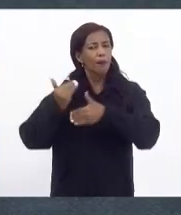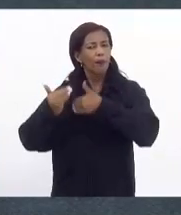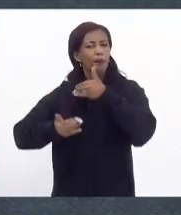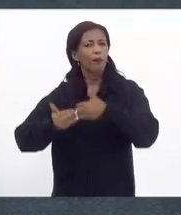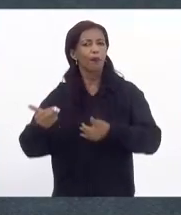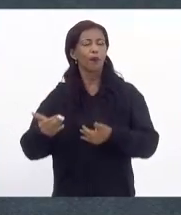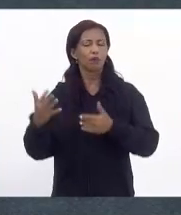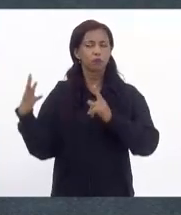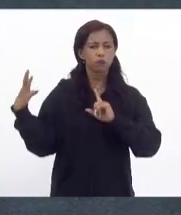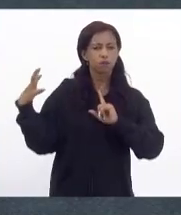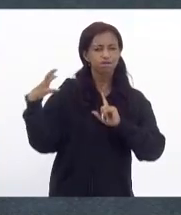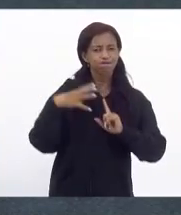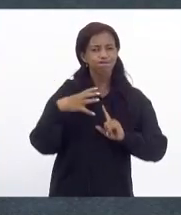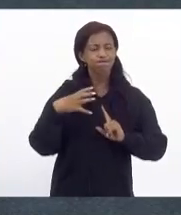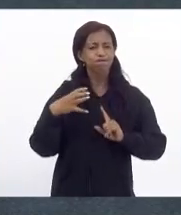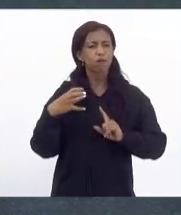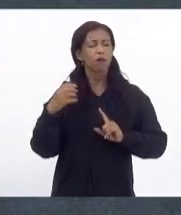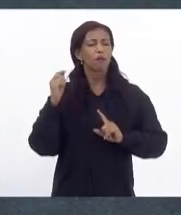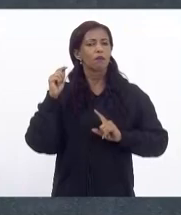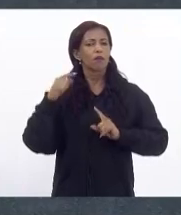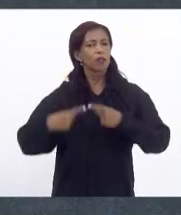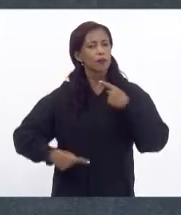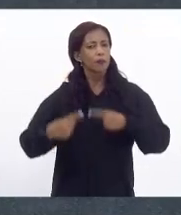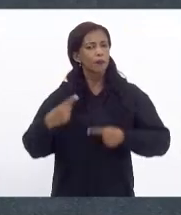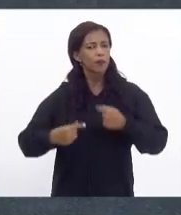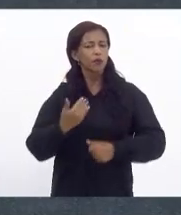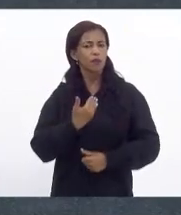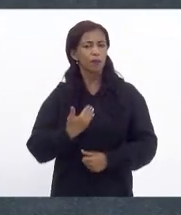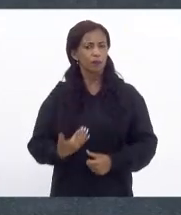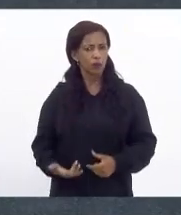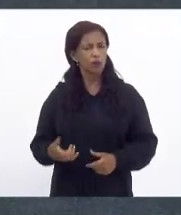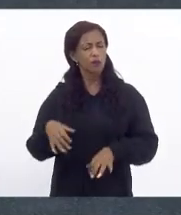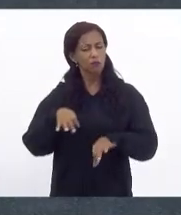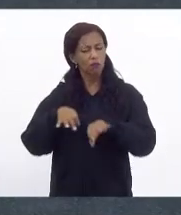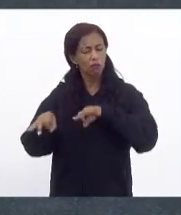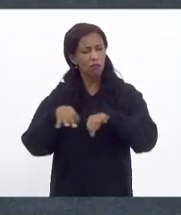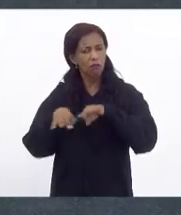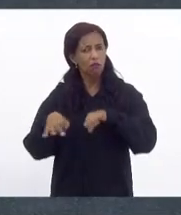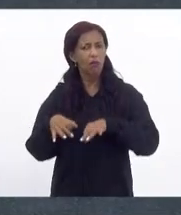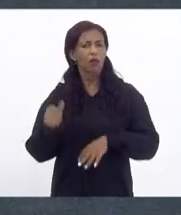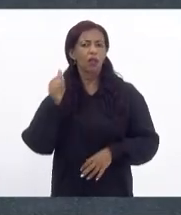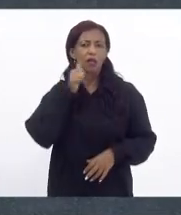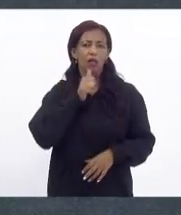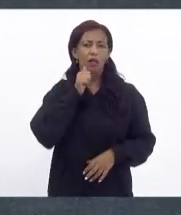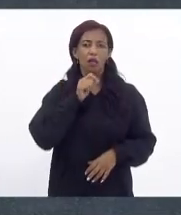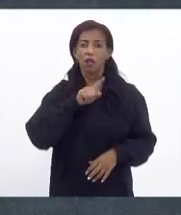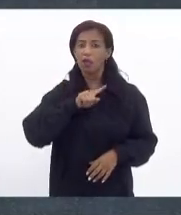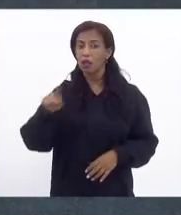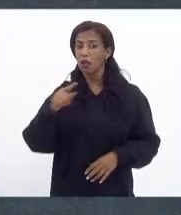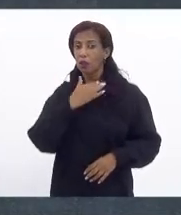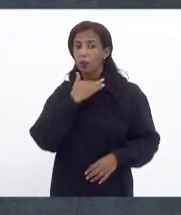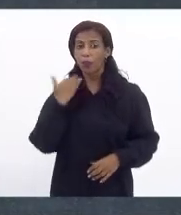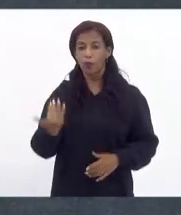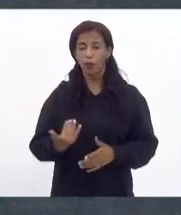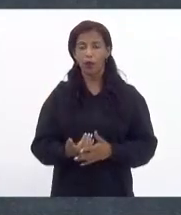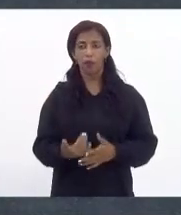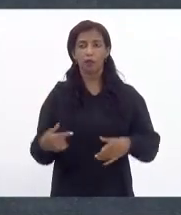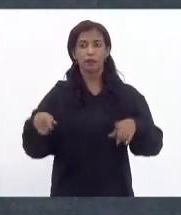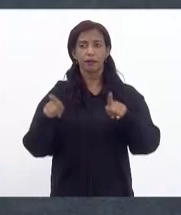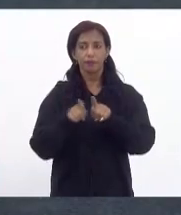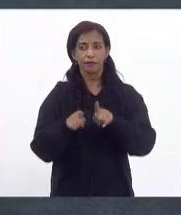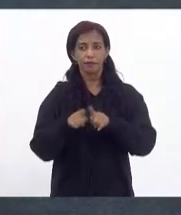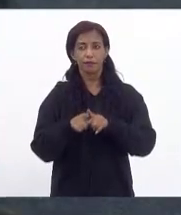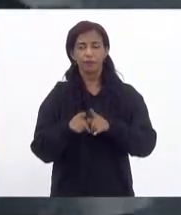pressão para que políticas públicas sejam feitas para que as nossas mulheres não morram mas também